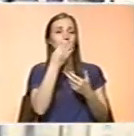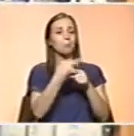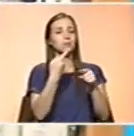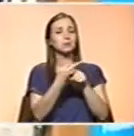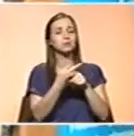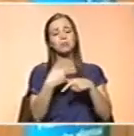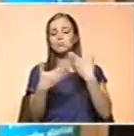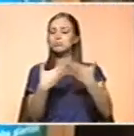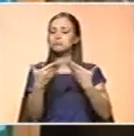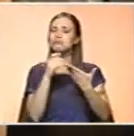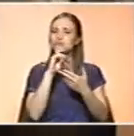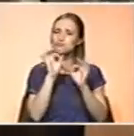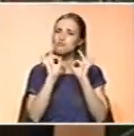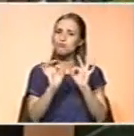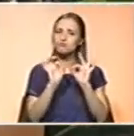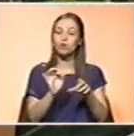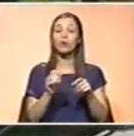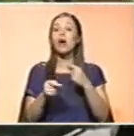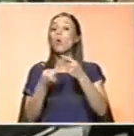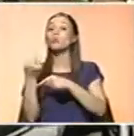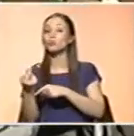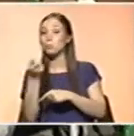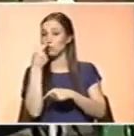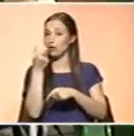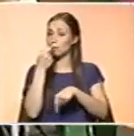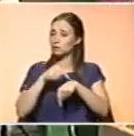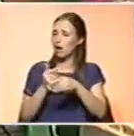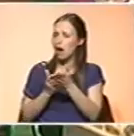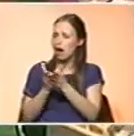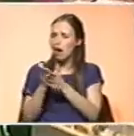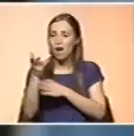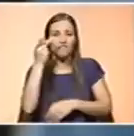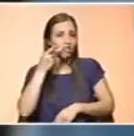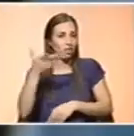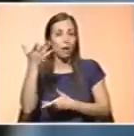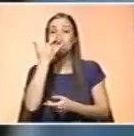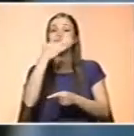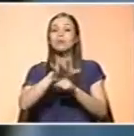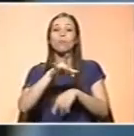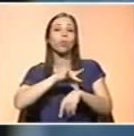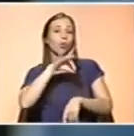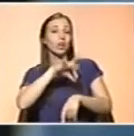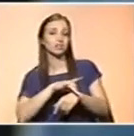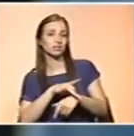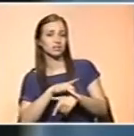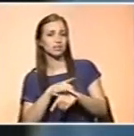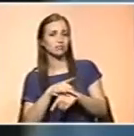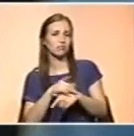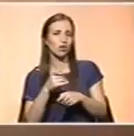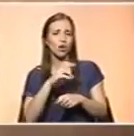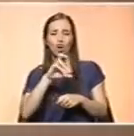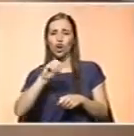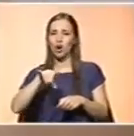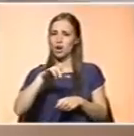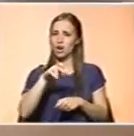compensar e os que se tomam por longos períodos, às vezes o resto da vida, por exemplo, nas doenças crónicas e que exigem de